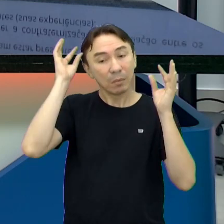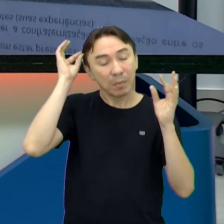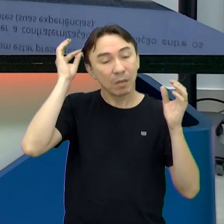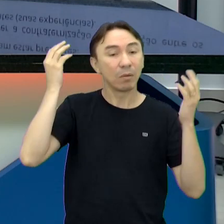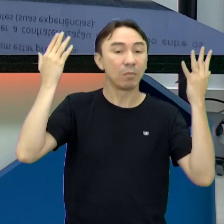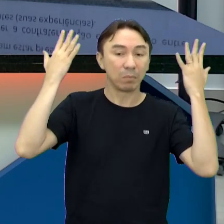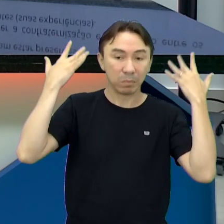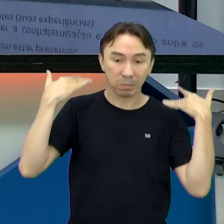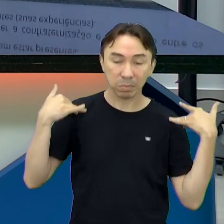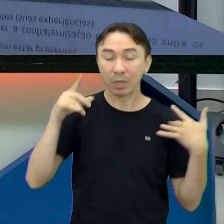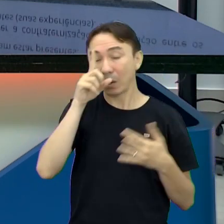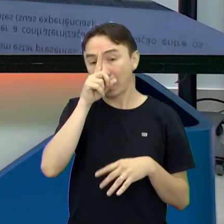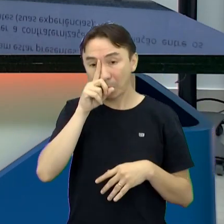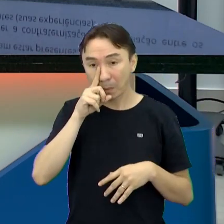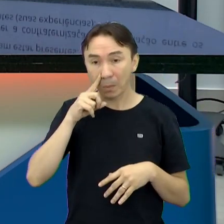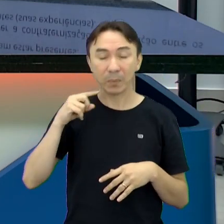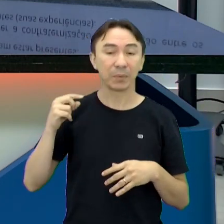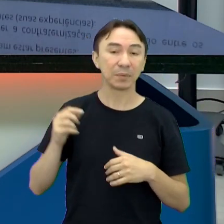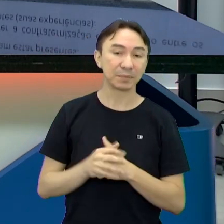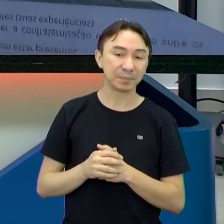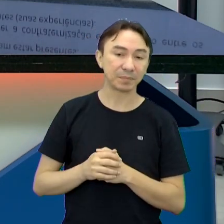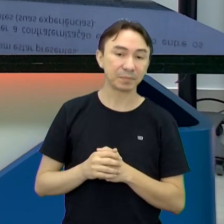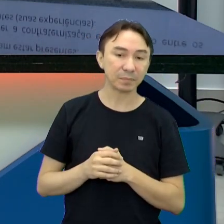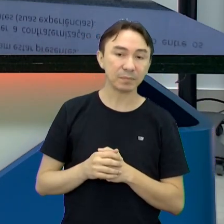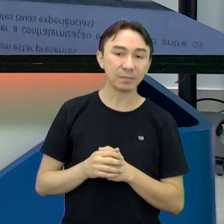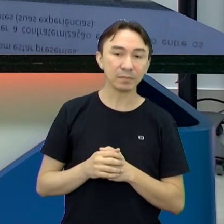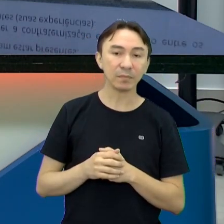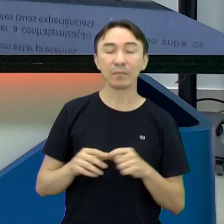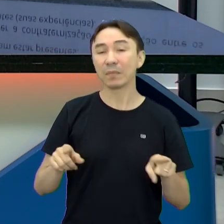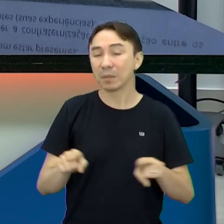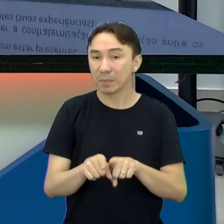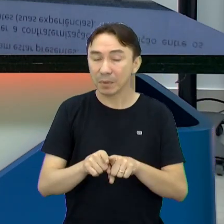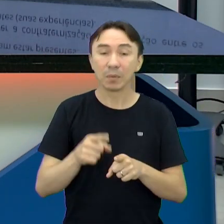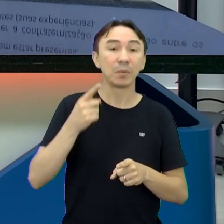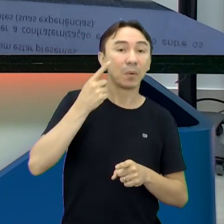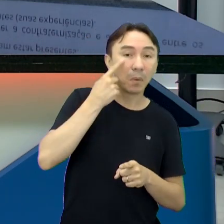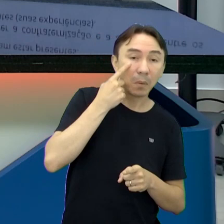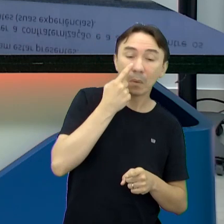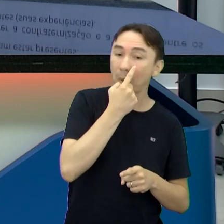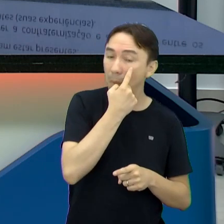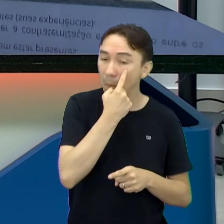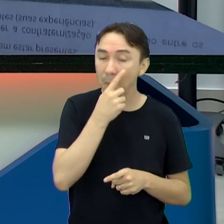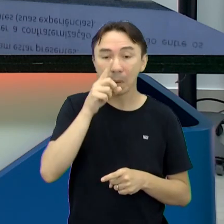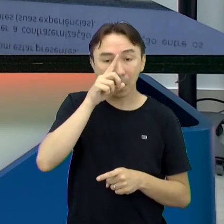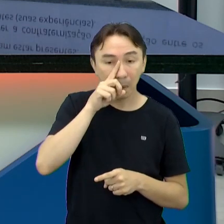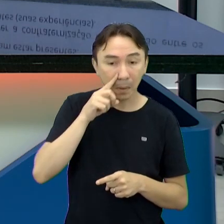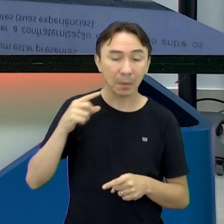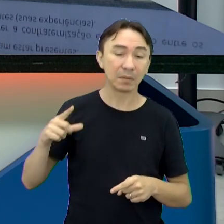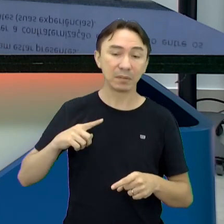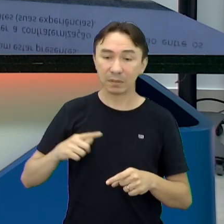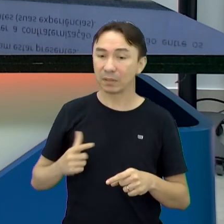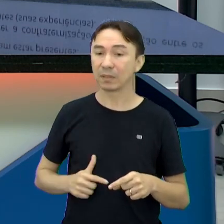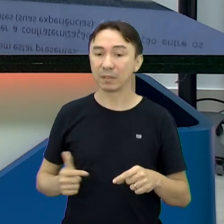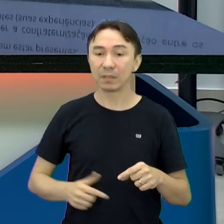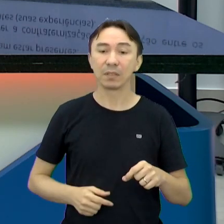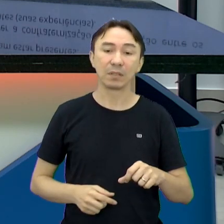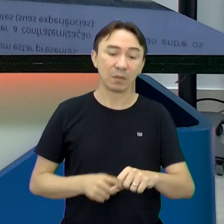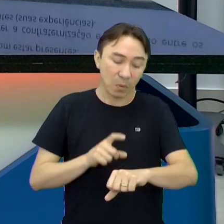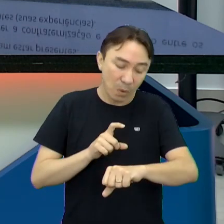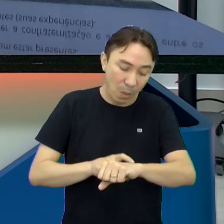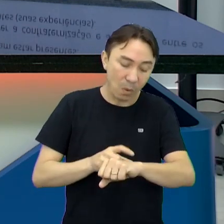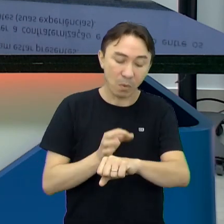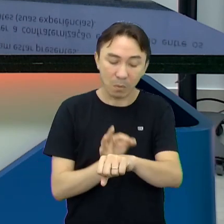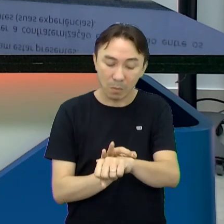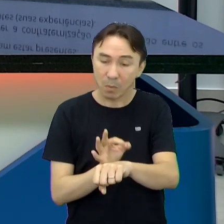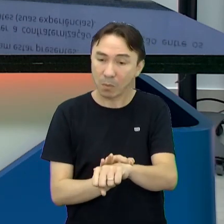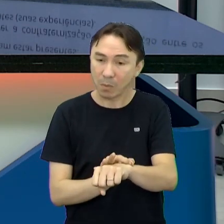cabelo é claro Meus olhos são castanhos Estou com um relógio na mão esquerda